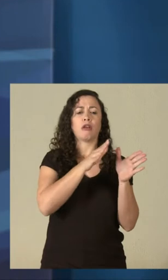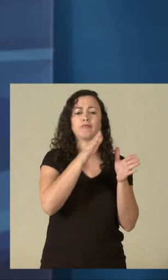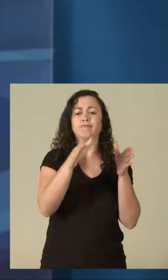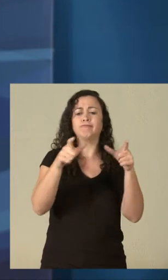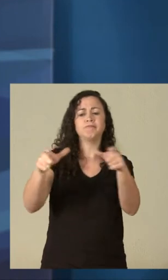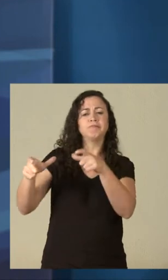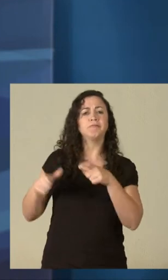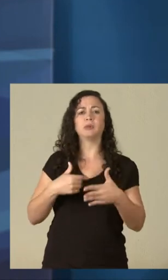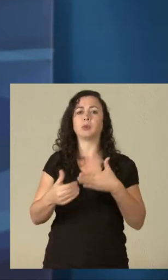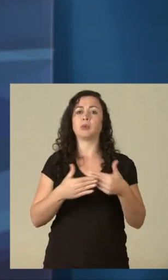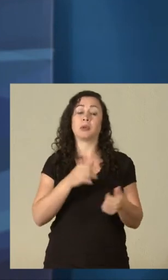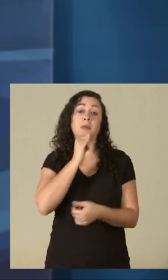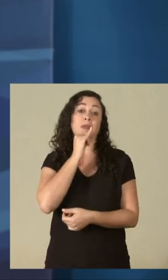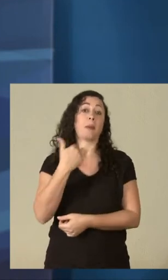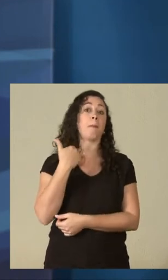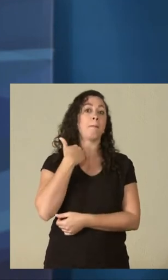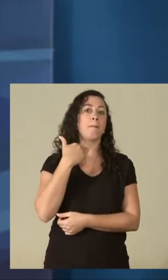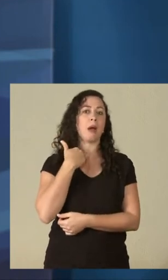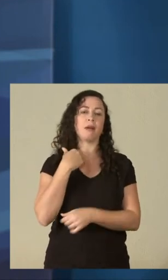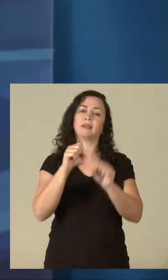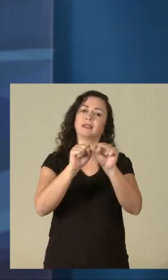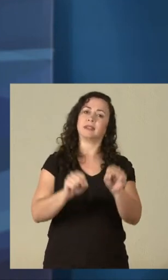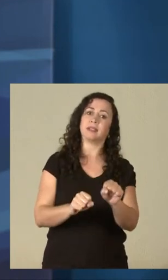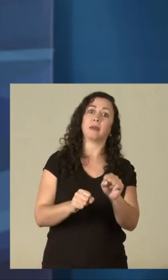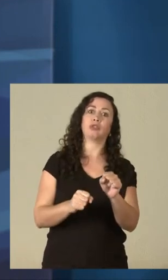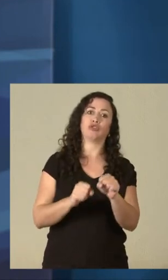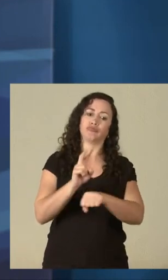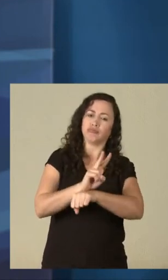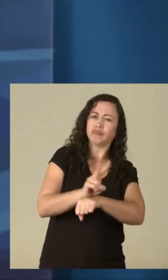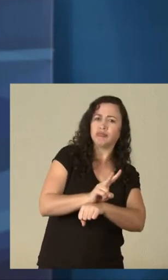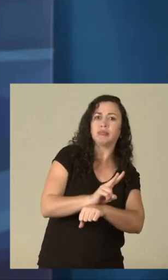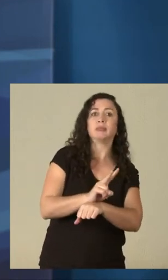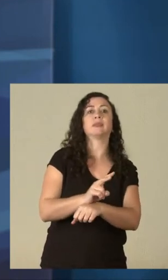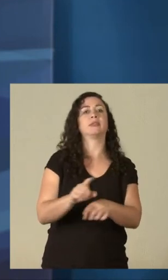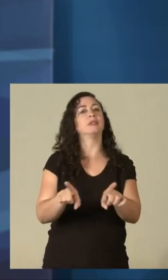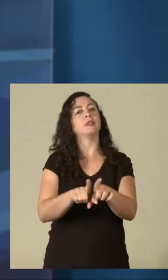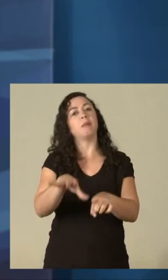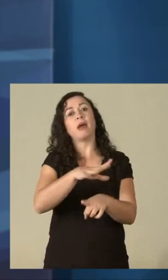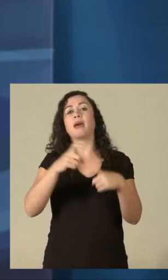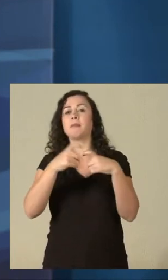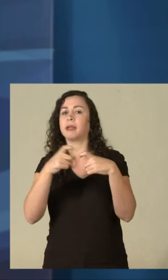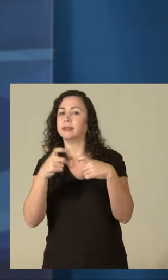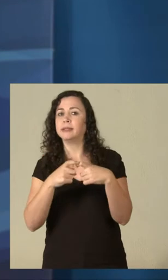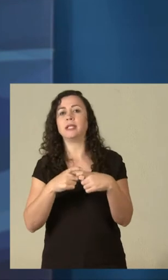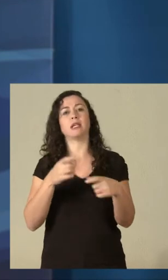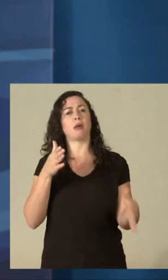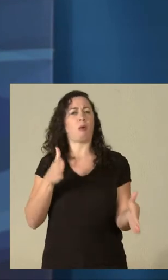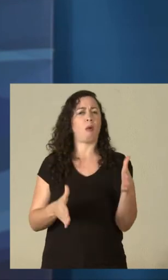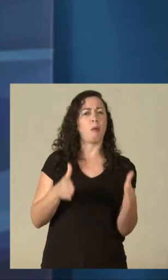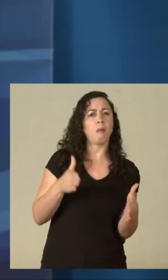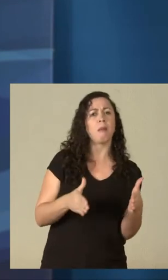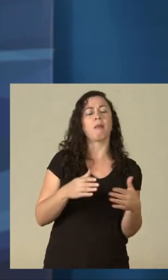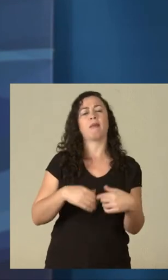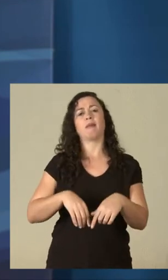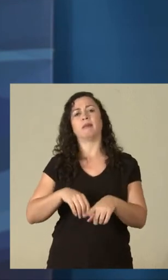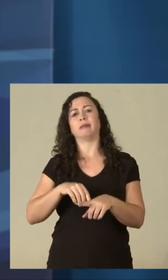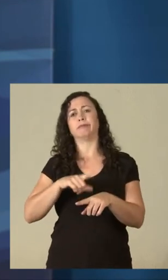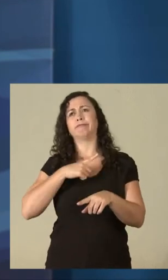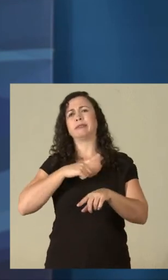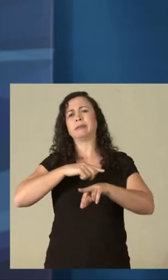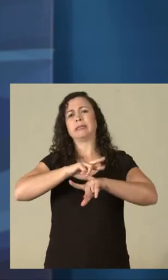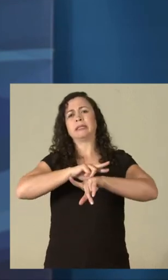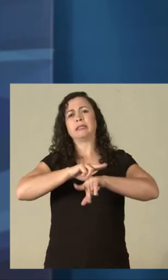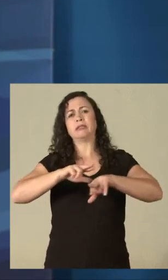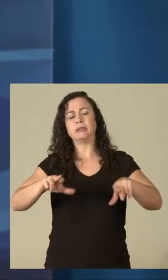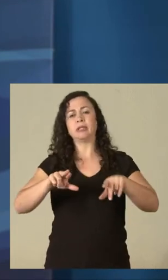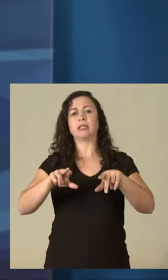bancos, desenvolvendo sistemas de segurança, até, como já comentei, a área de medicina, a robótica, os sistemas voltados para